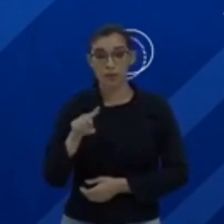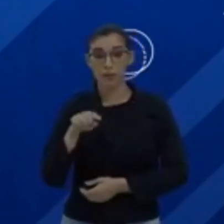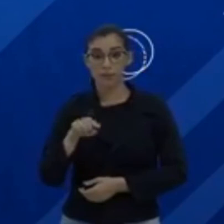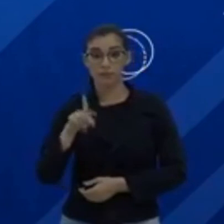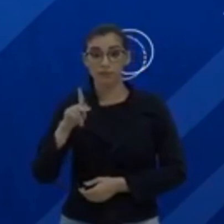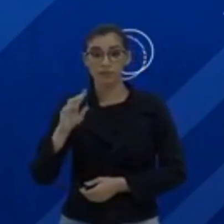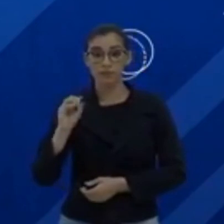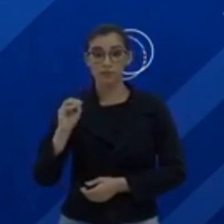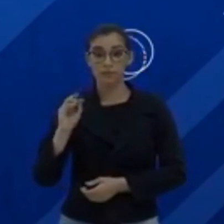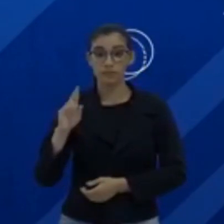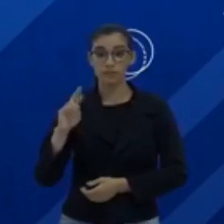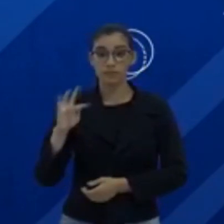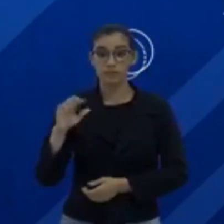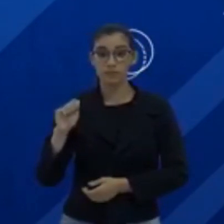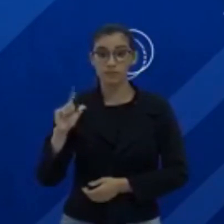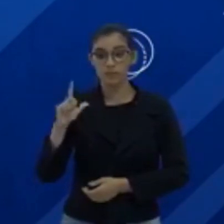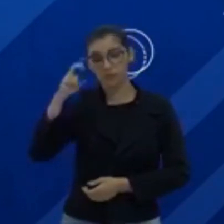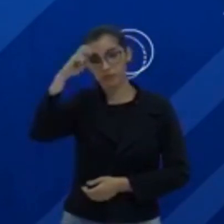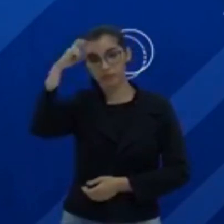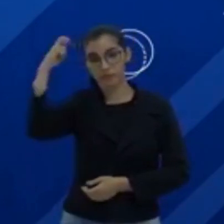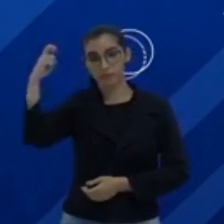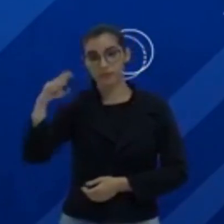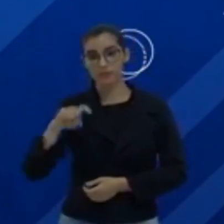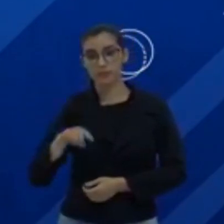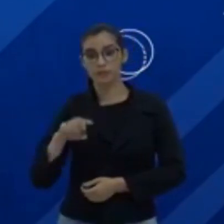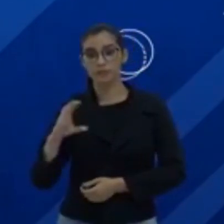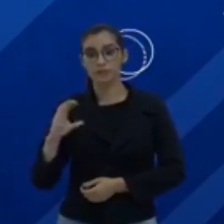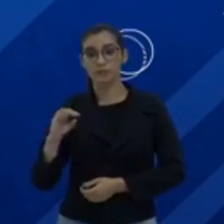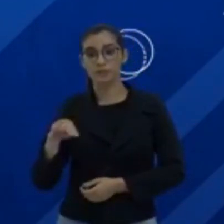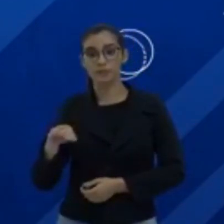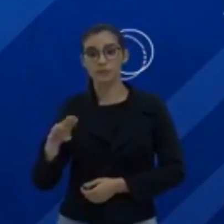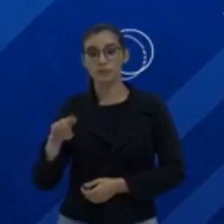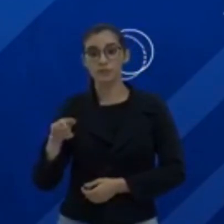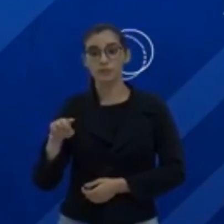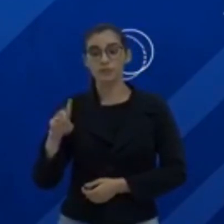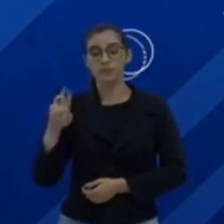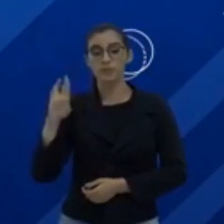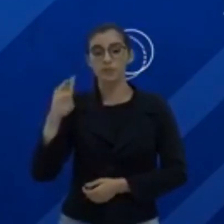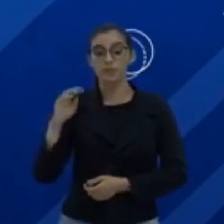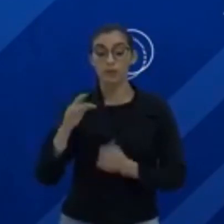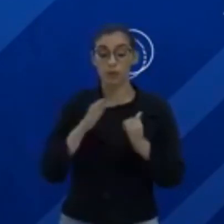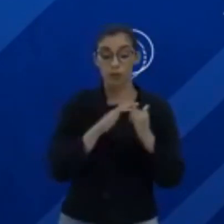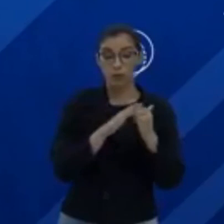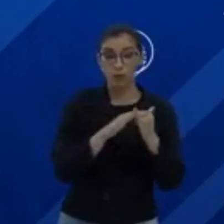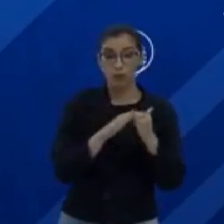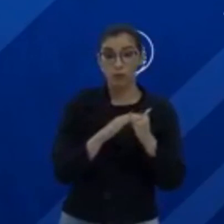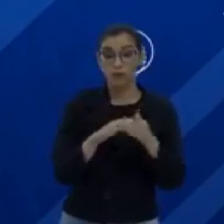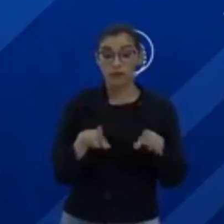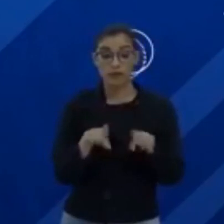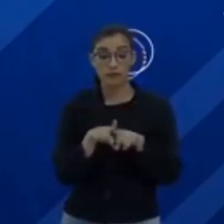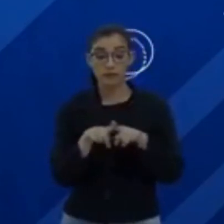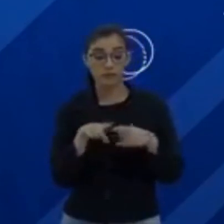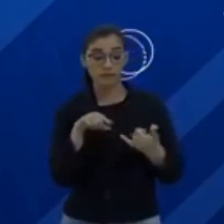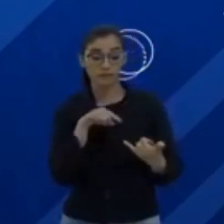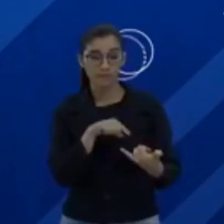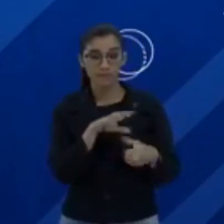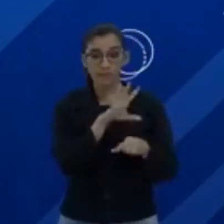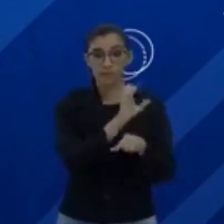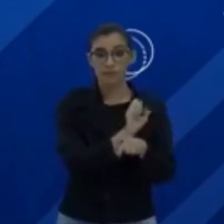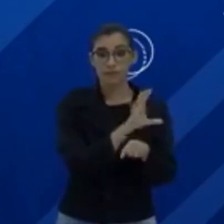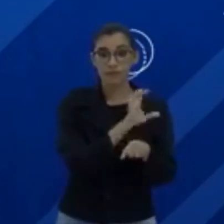.portalcultura.com.br, no YouTube e também pelo celular, acessando o aplicativo